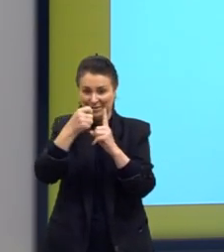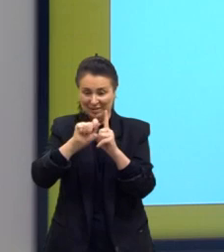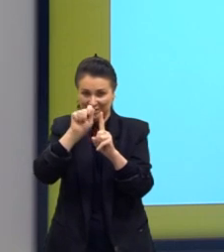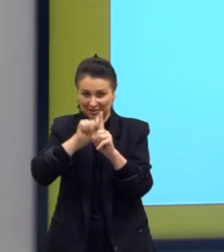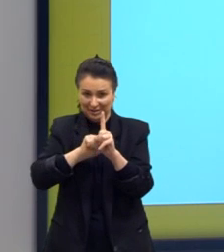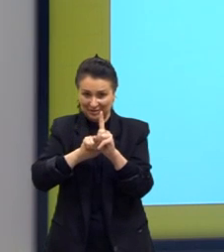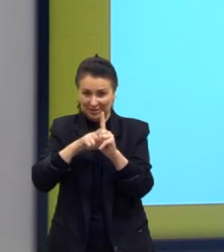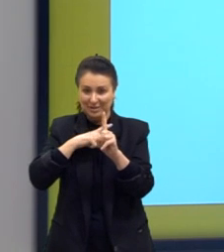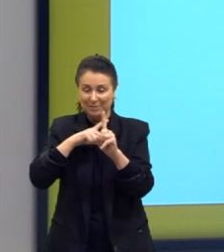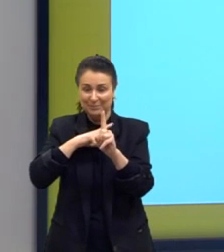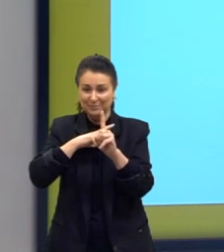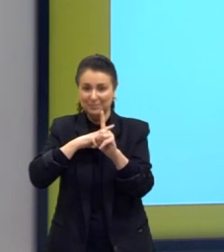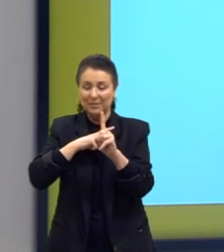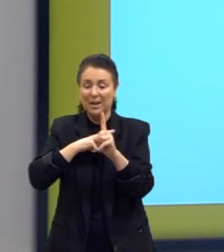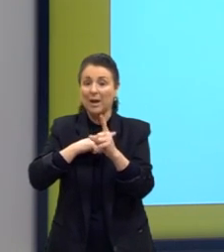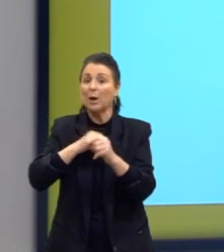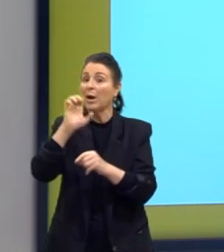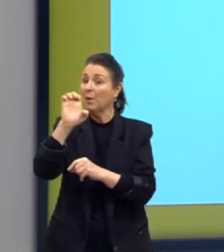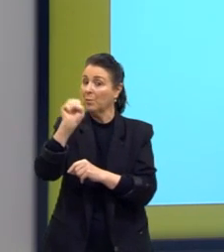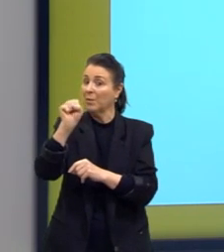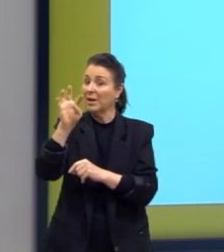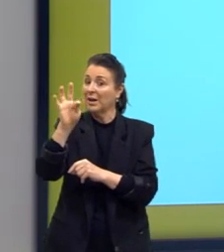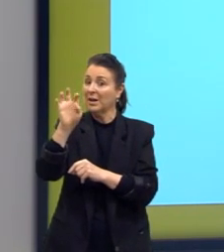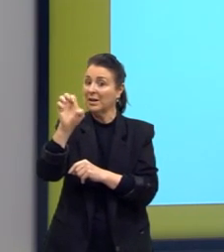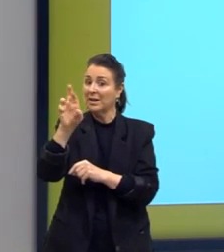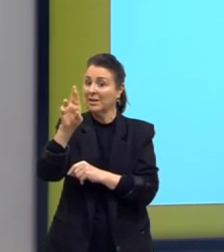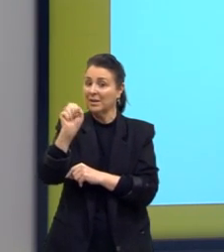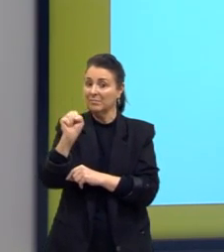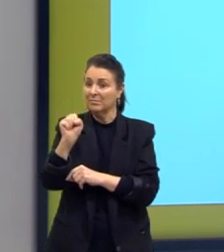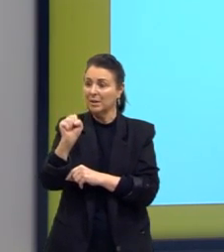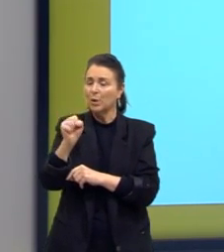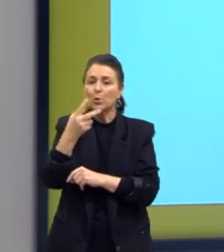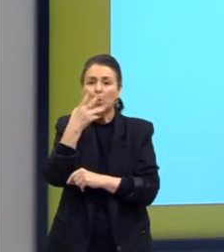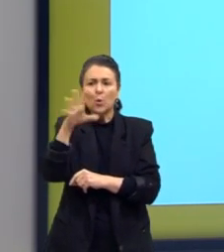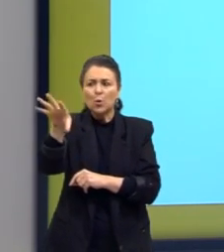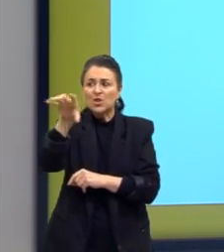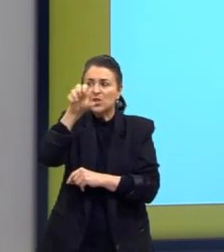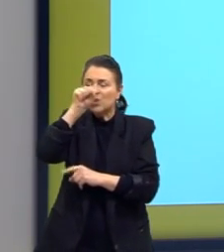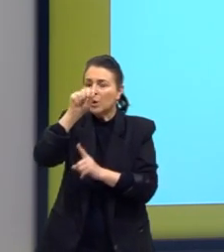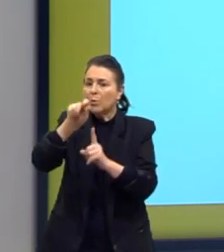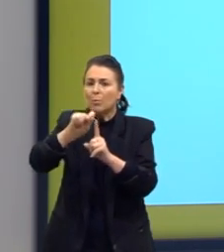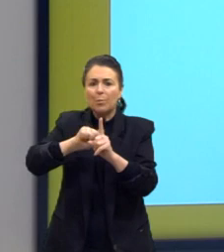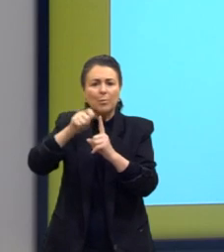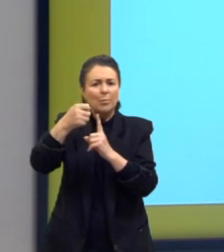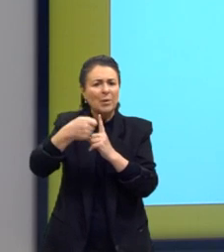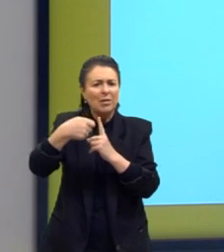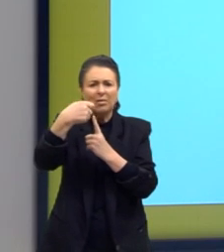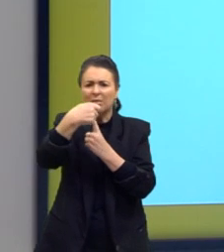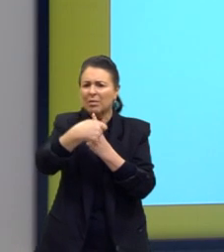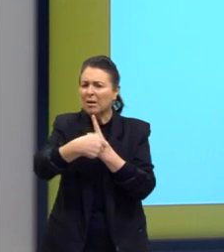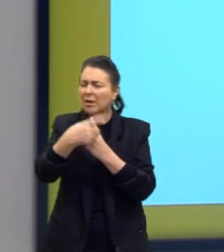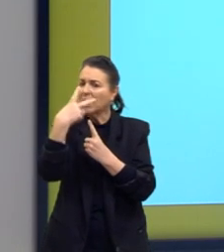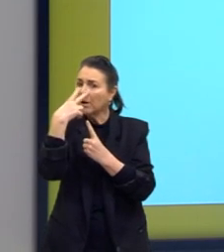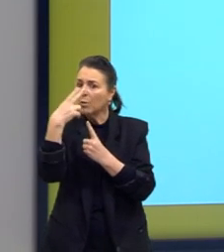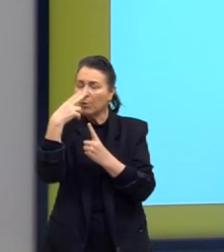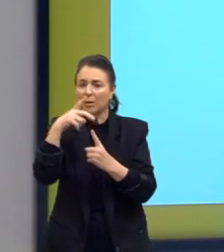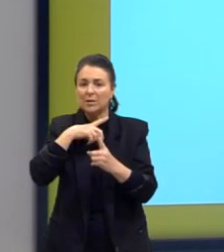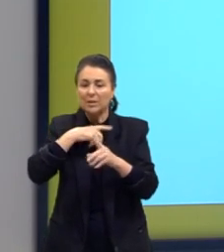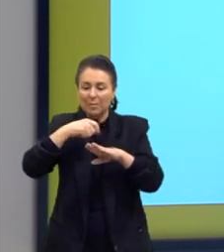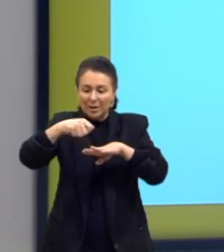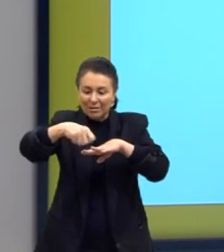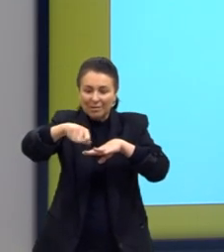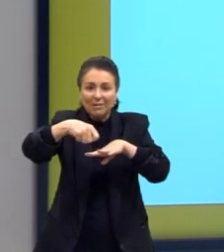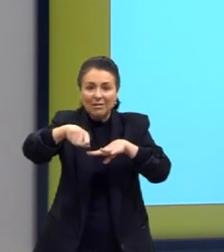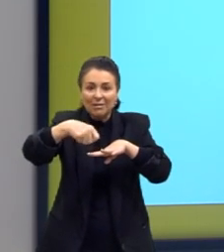éster, é impressionante o cheiro de banana, tá? Inclusive, tem um olhinho de unha que utiliza